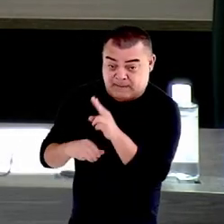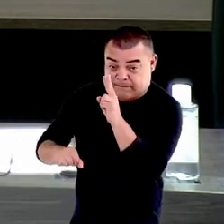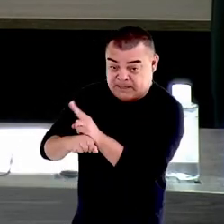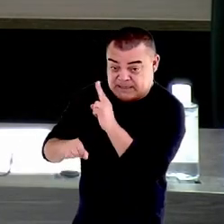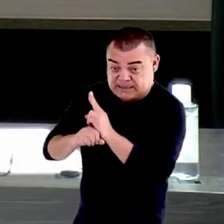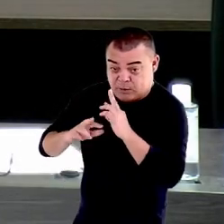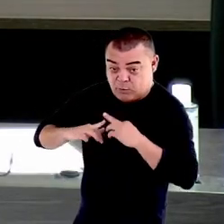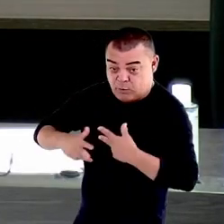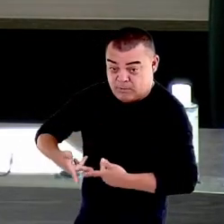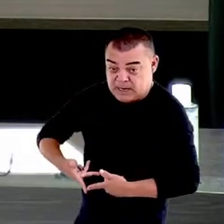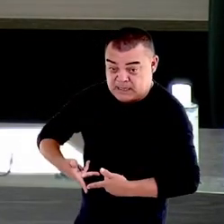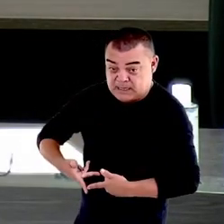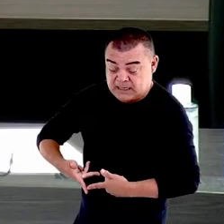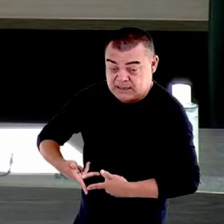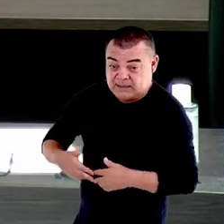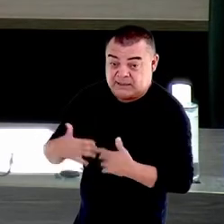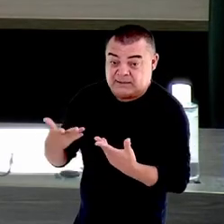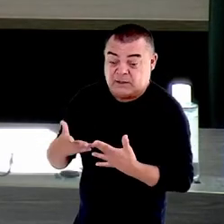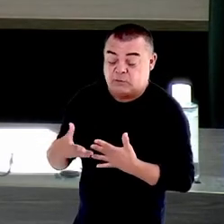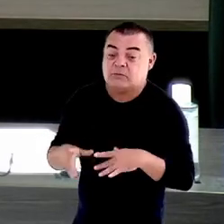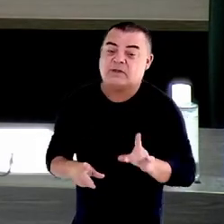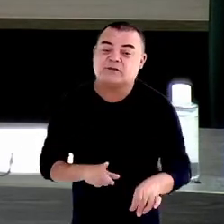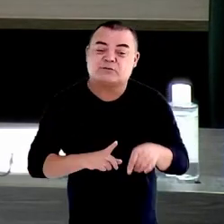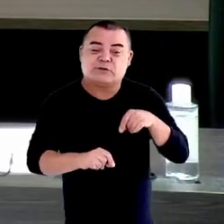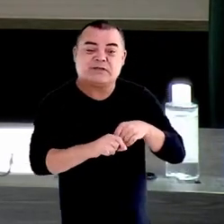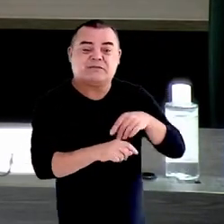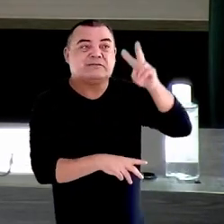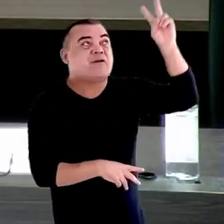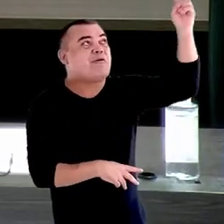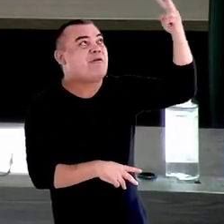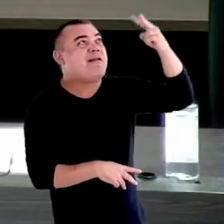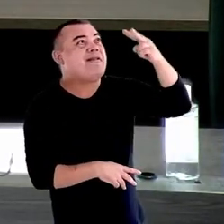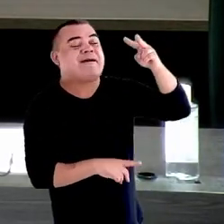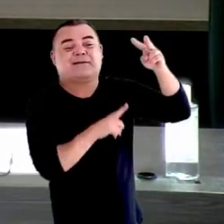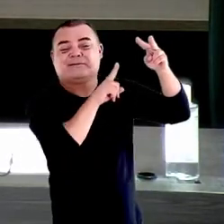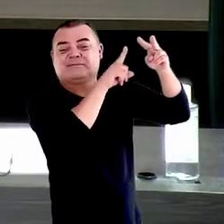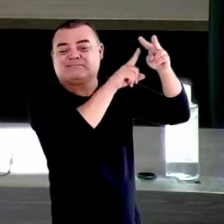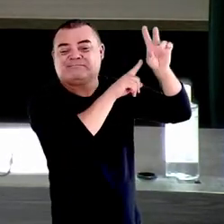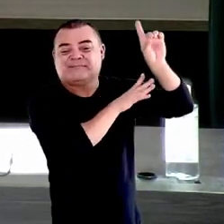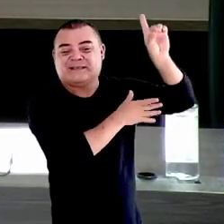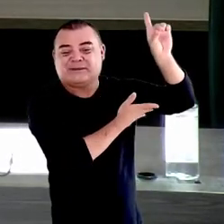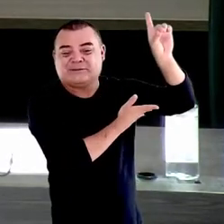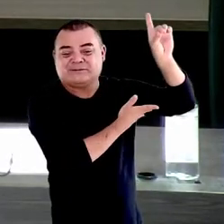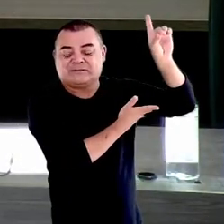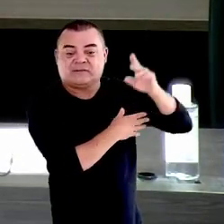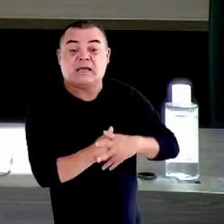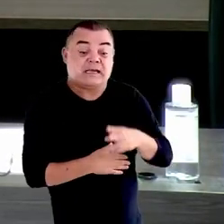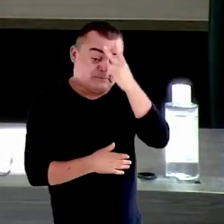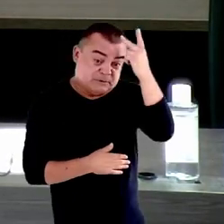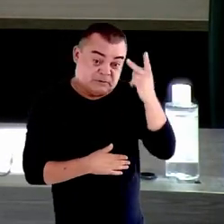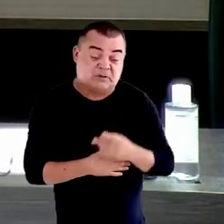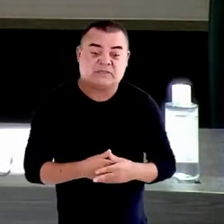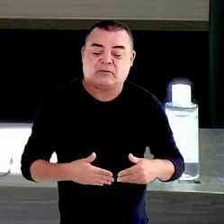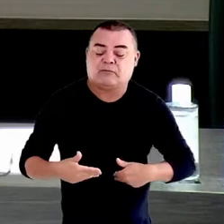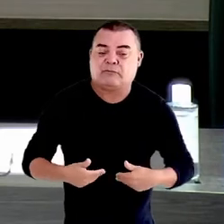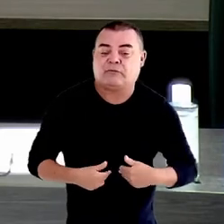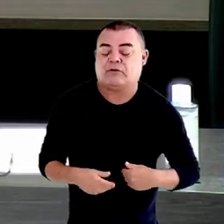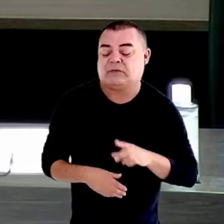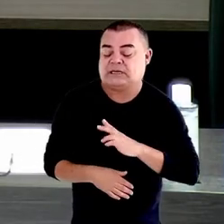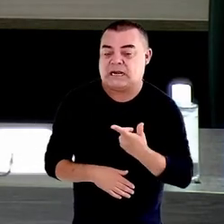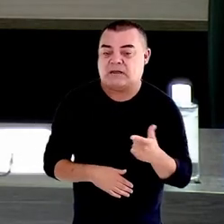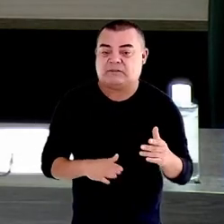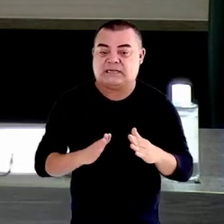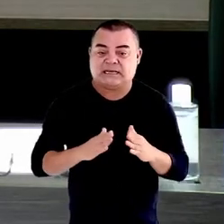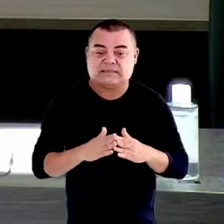portanto, os preferidos ao olhar de Deus, nós temos hoje, nas pessoas que passam fome e que não têm teto, talvez